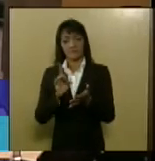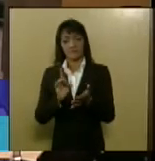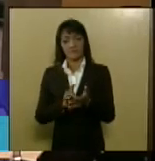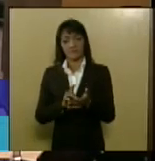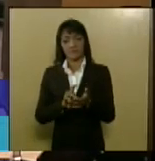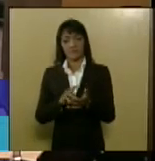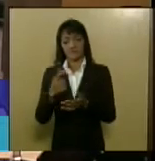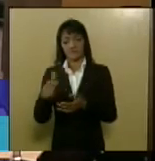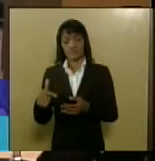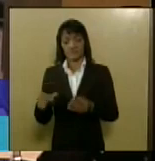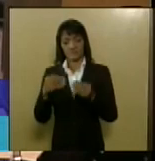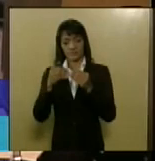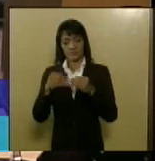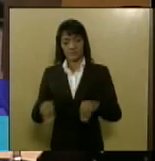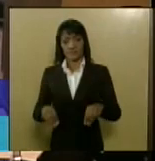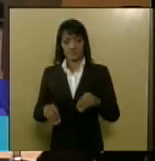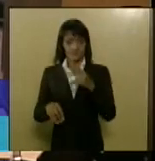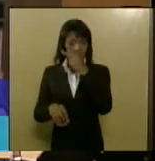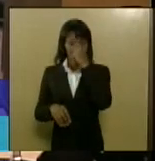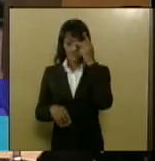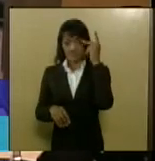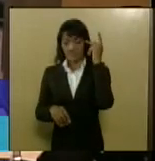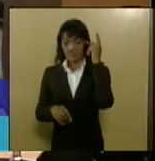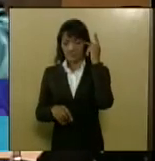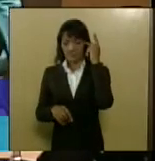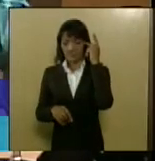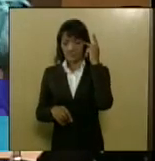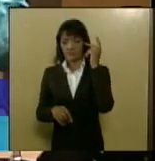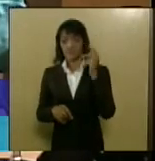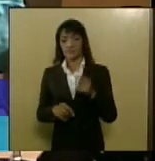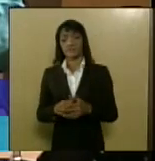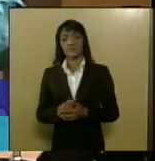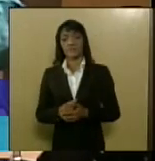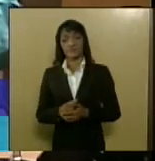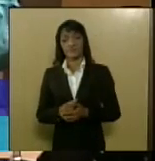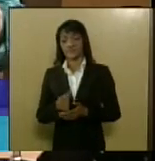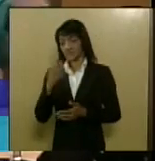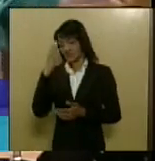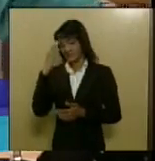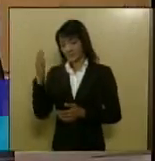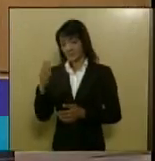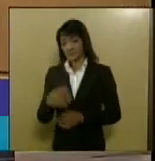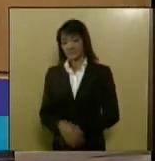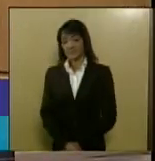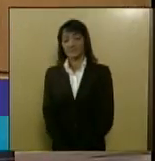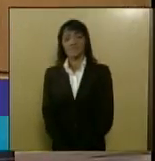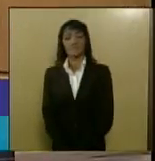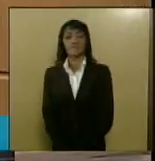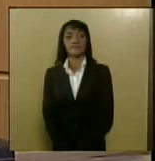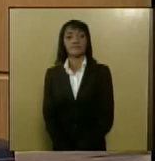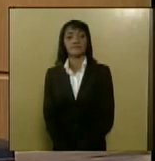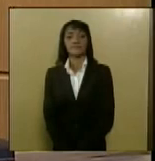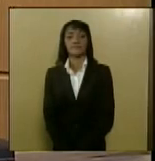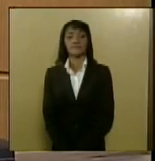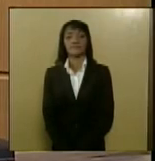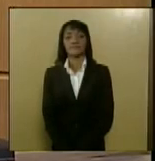prejudique as pessoas que estão em sua volta muito obrigada obrigado Maria